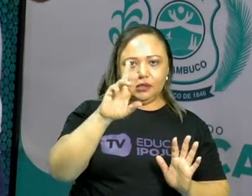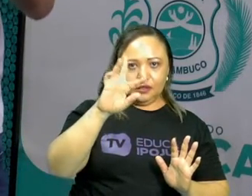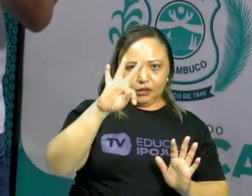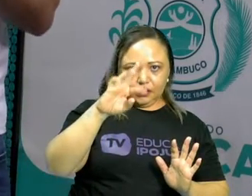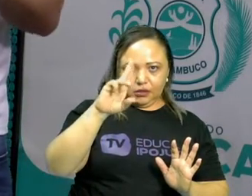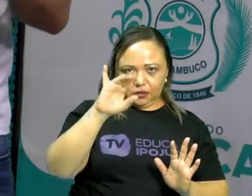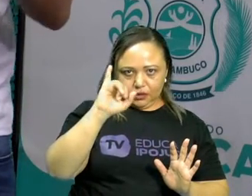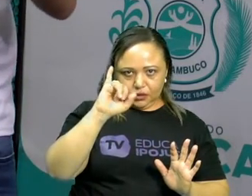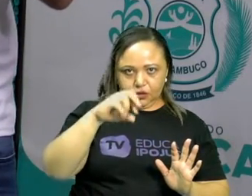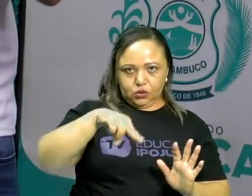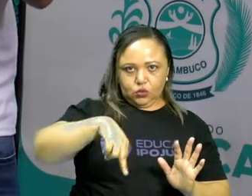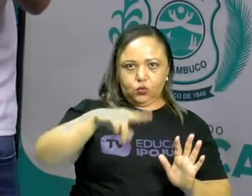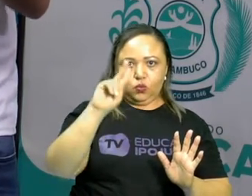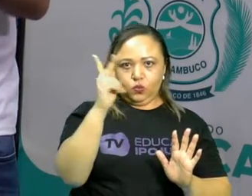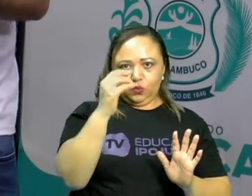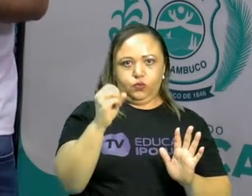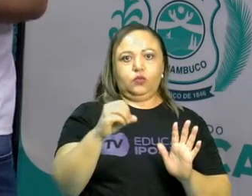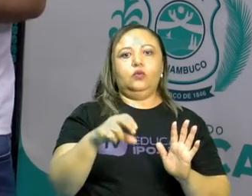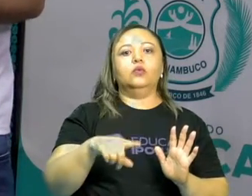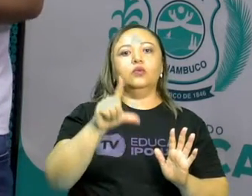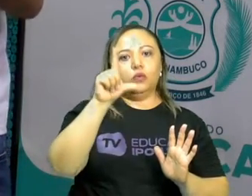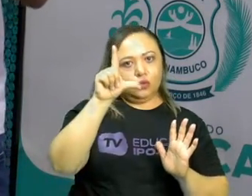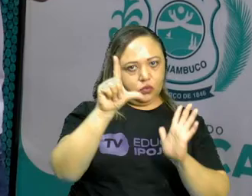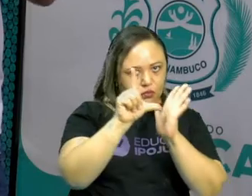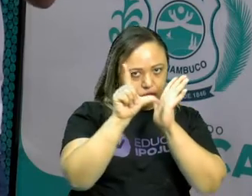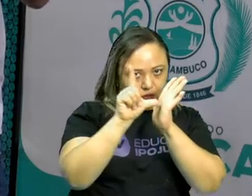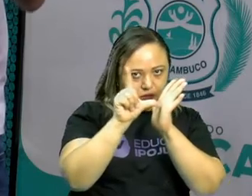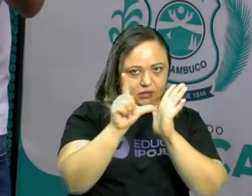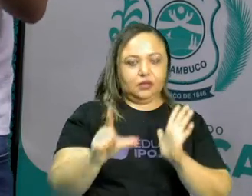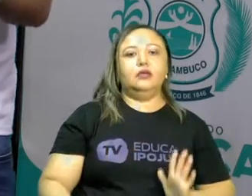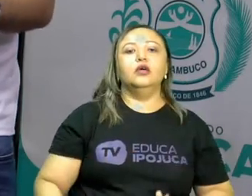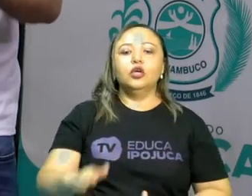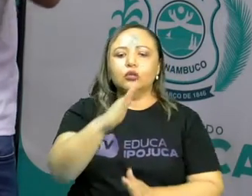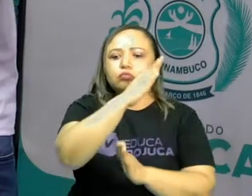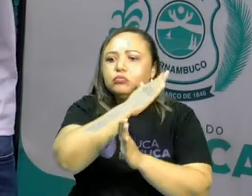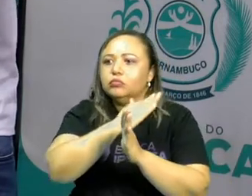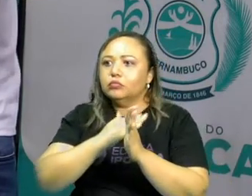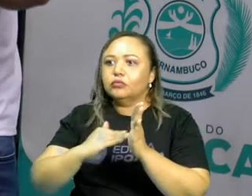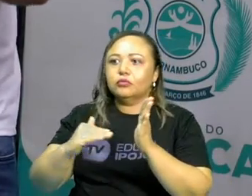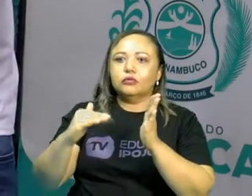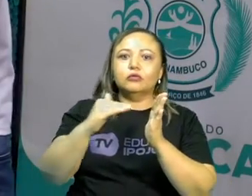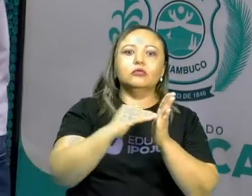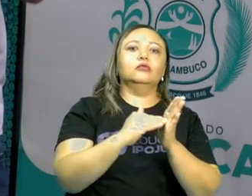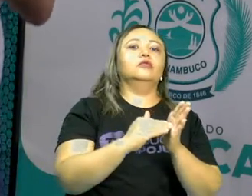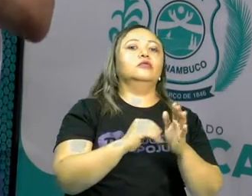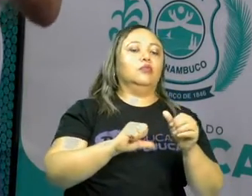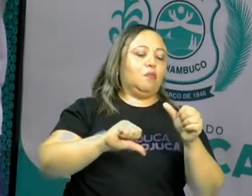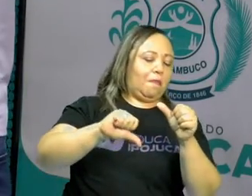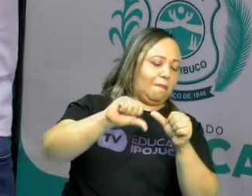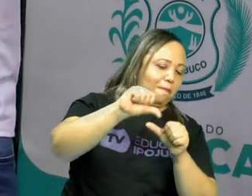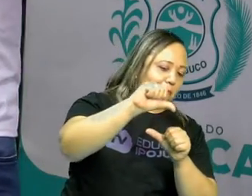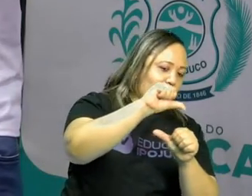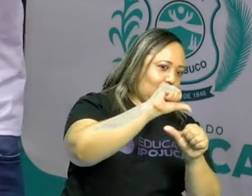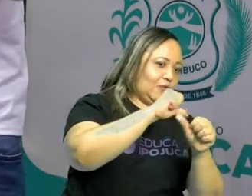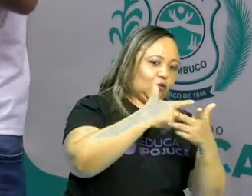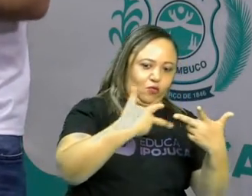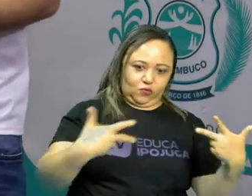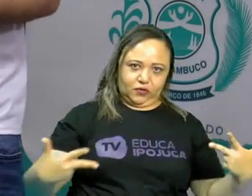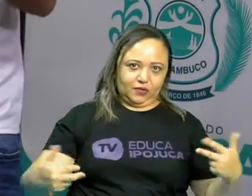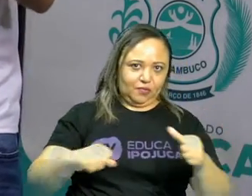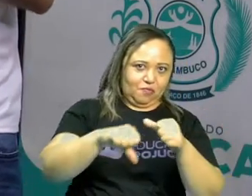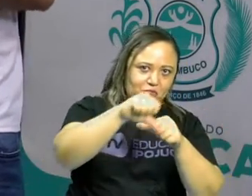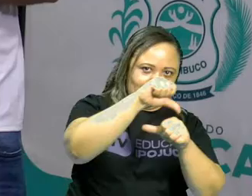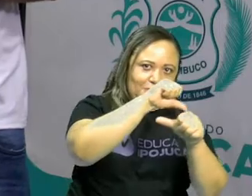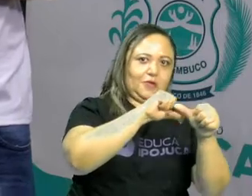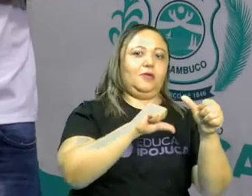Então, nós temos um novo momento também religioso. Todos esses fenômenos vão marcar a transição da Idade